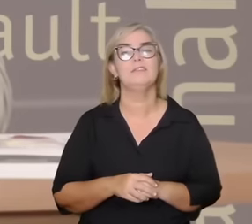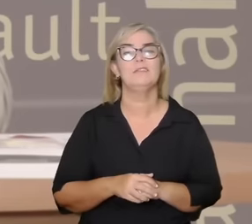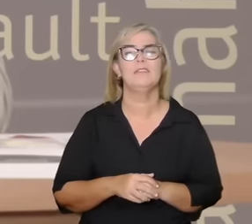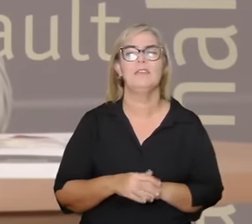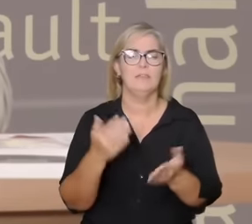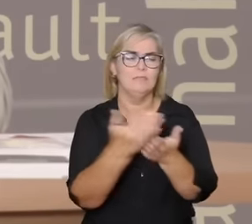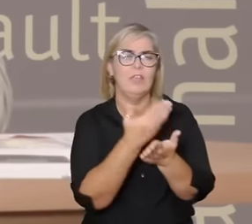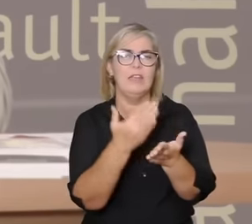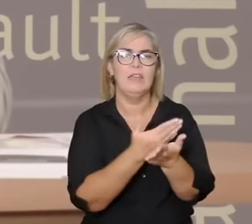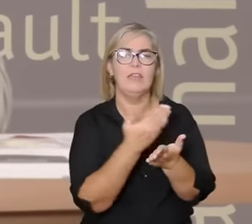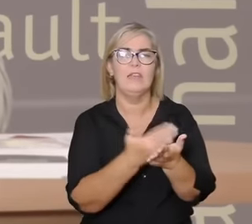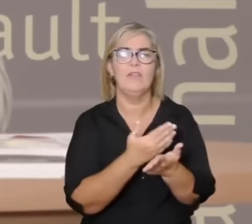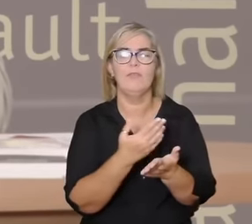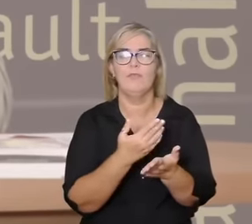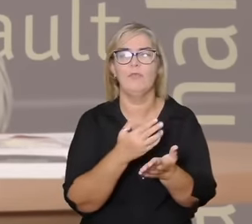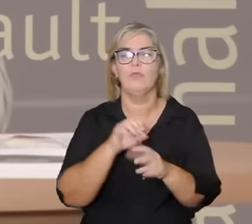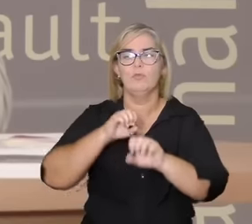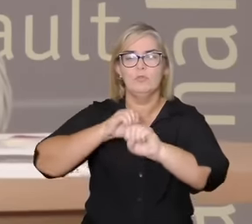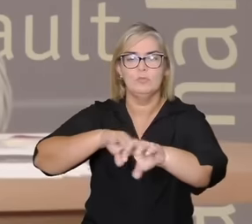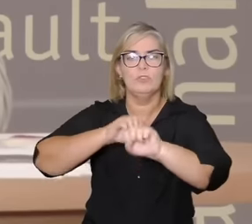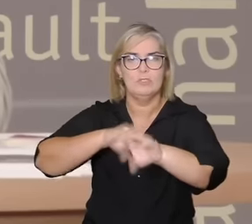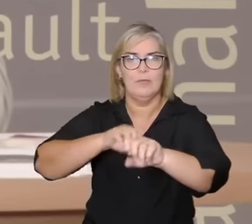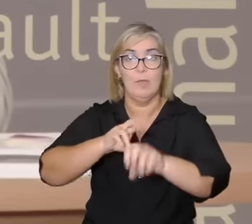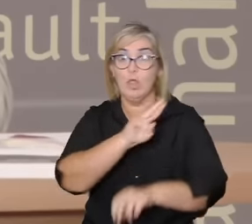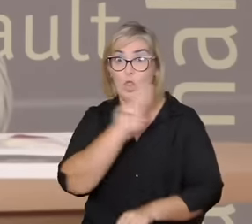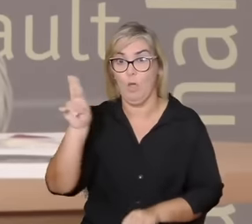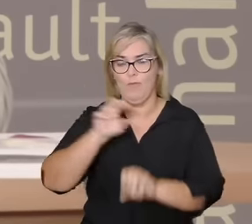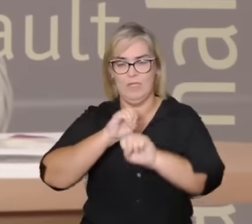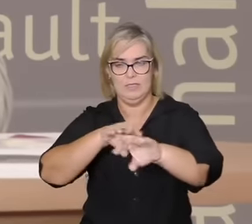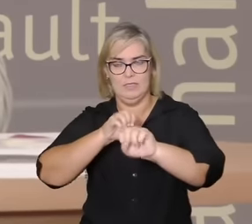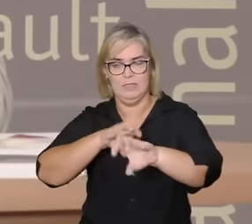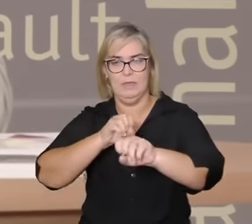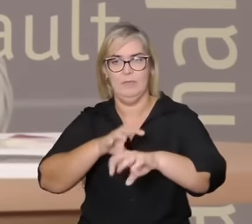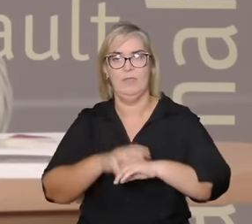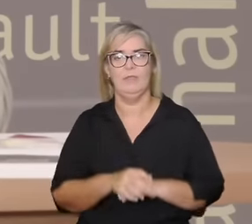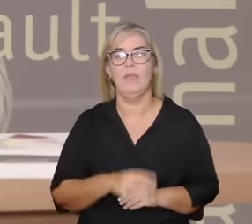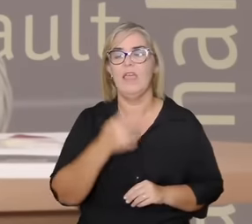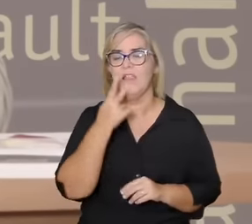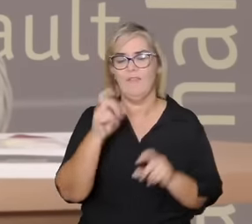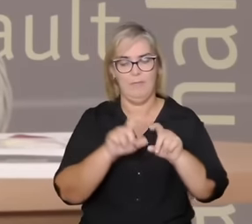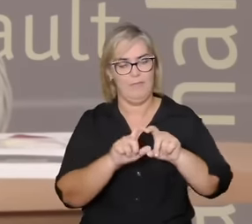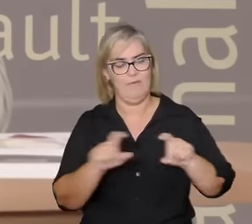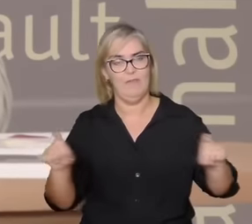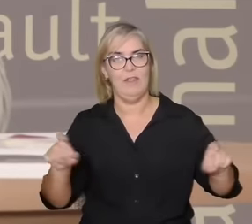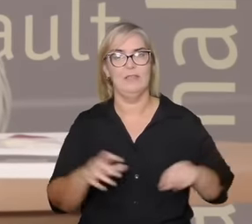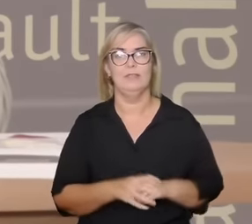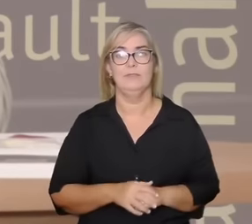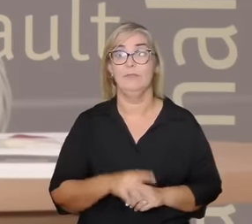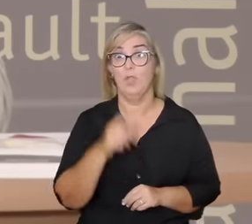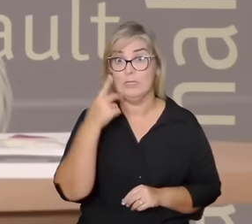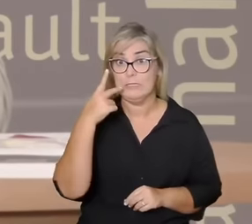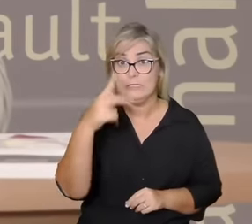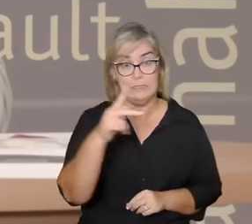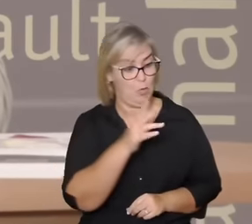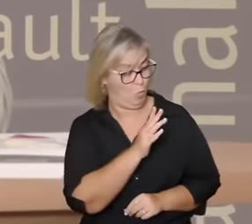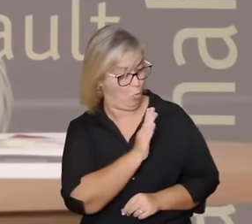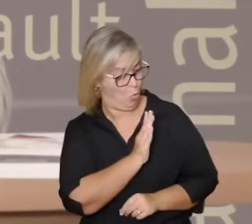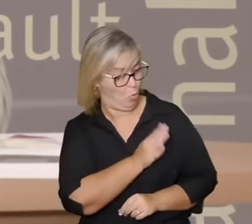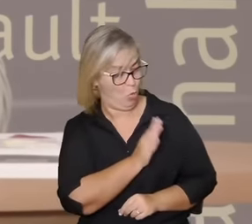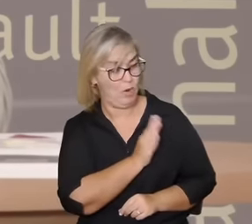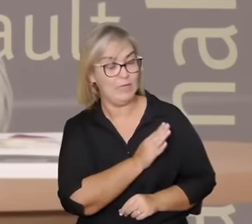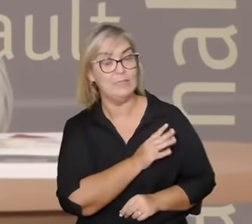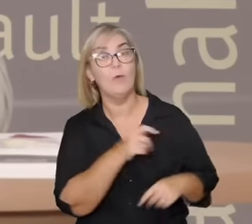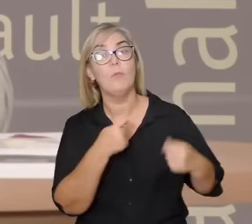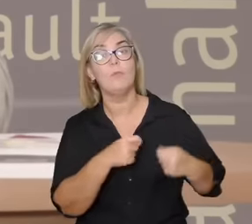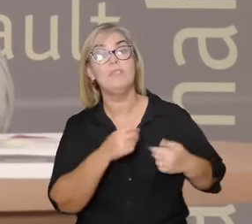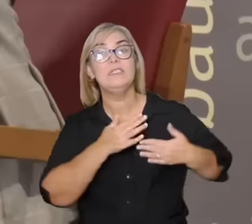capítulos chamada ensinamentos em que ele vai falar o seguinte mantenha o seu coração resoluto não